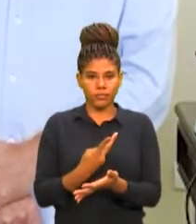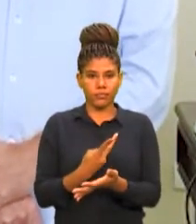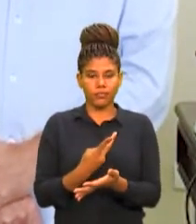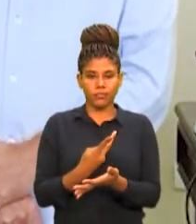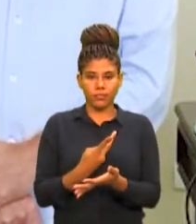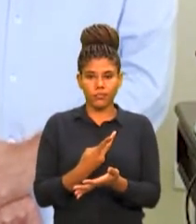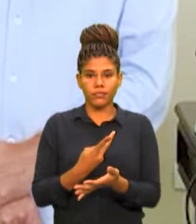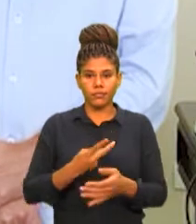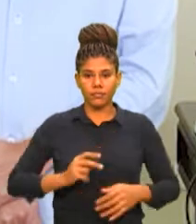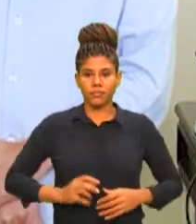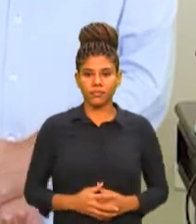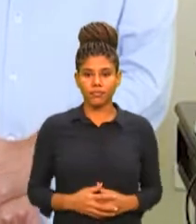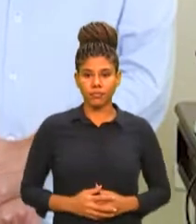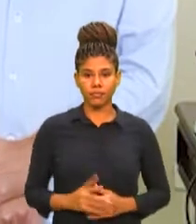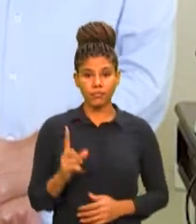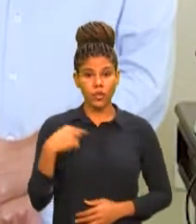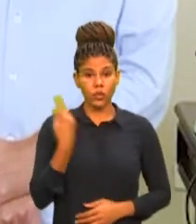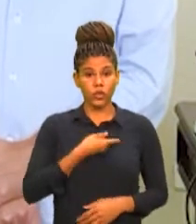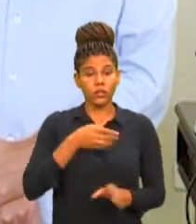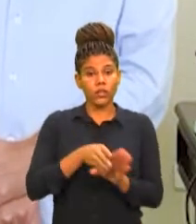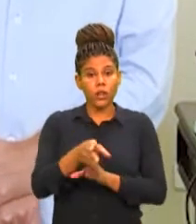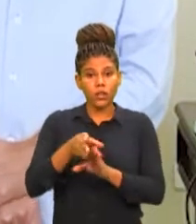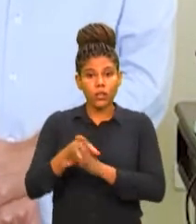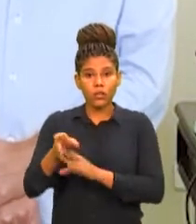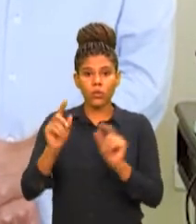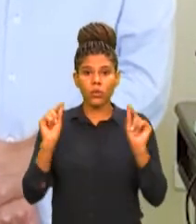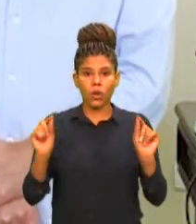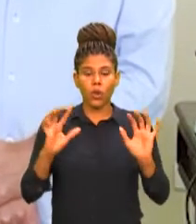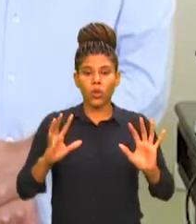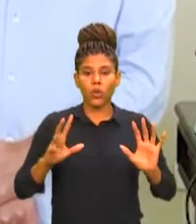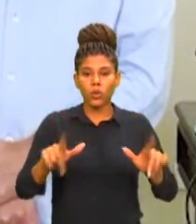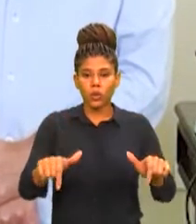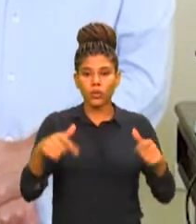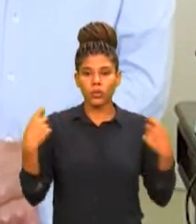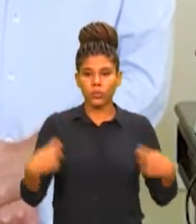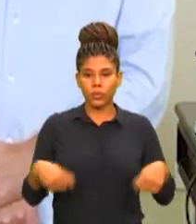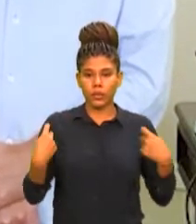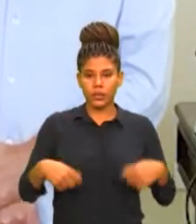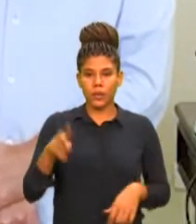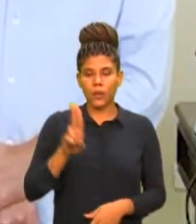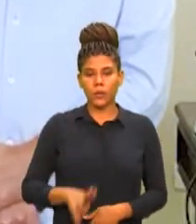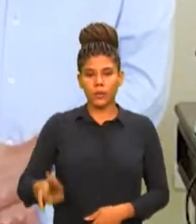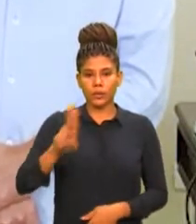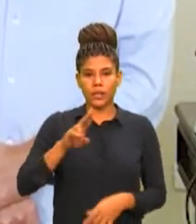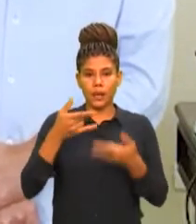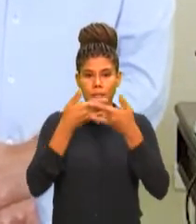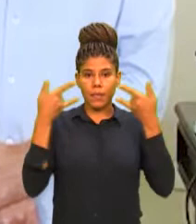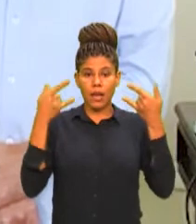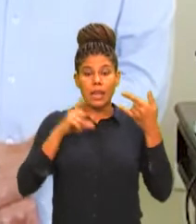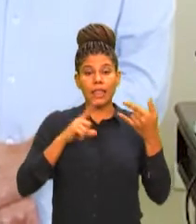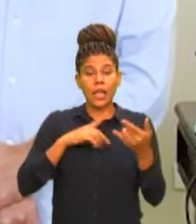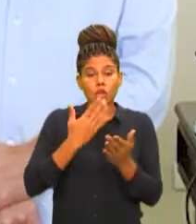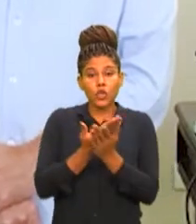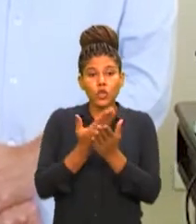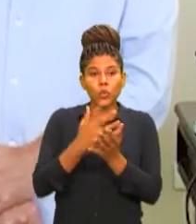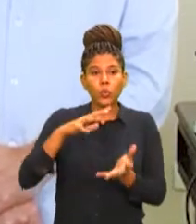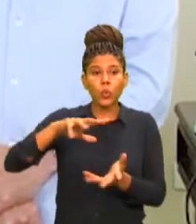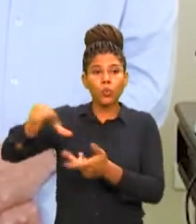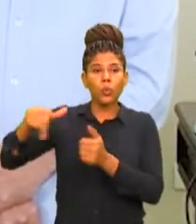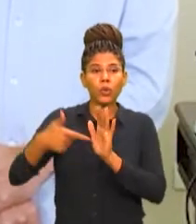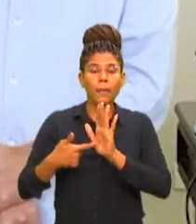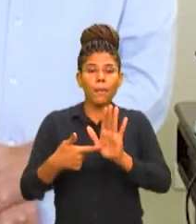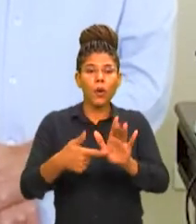a nossa orientação é que todos devem continuar usando a máscara. Existem estudos no mundo inteiro que mostram a